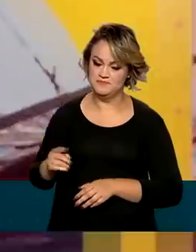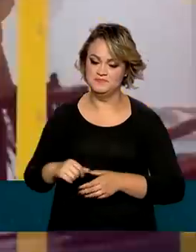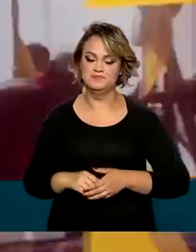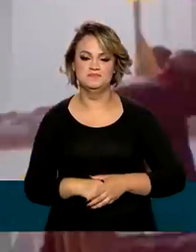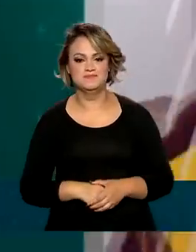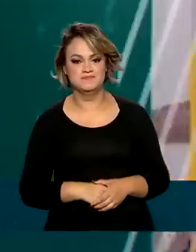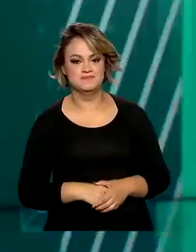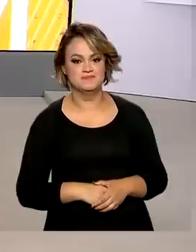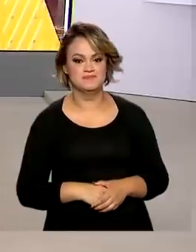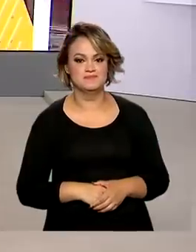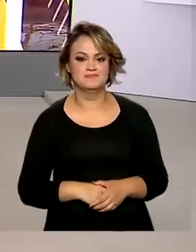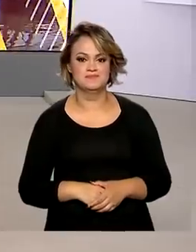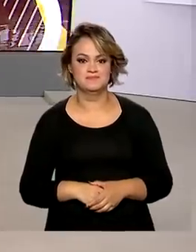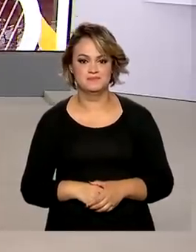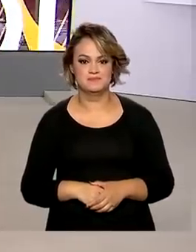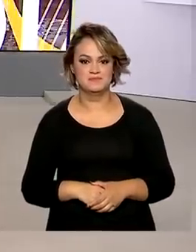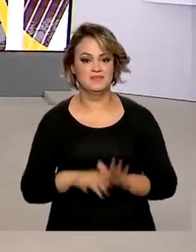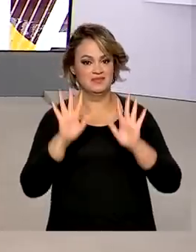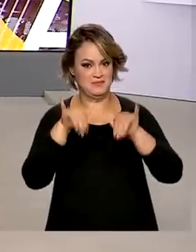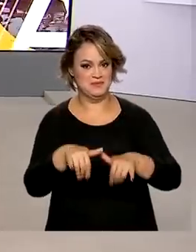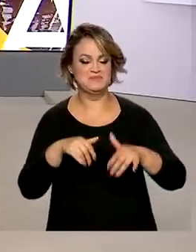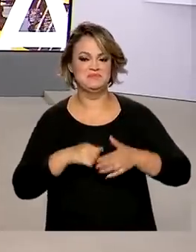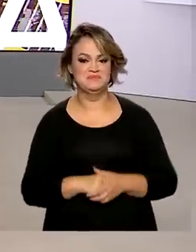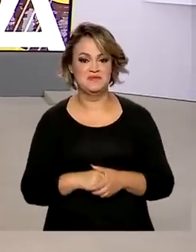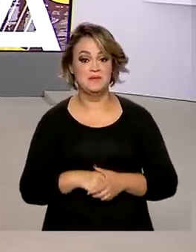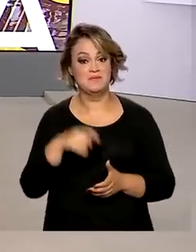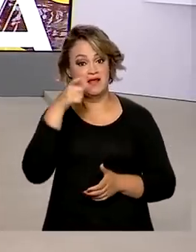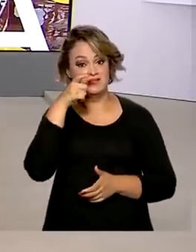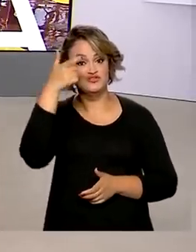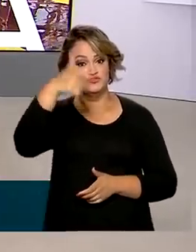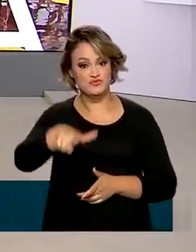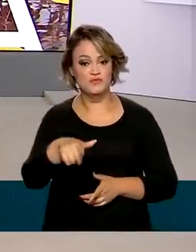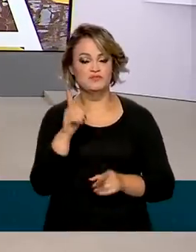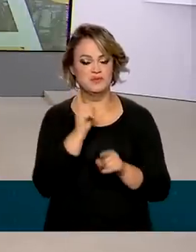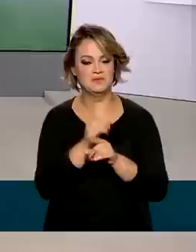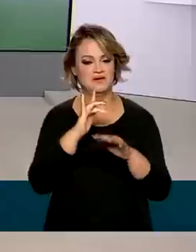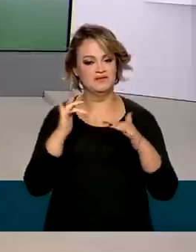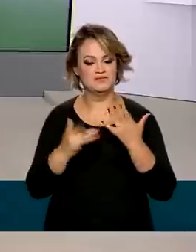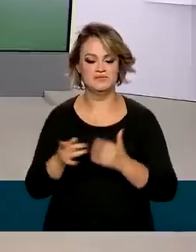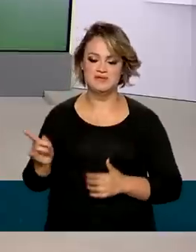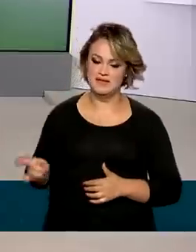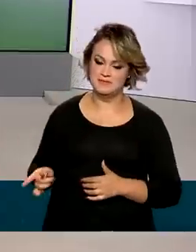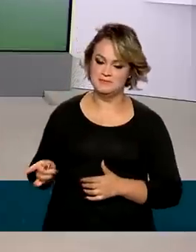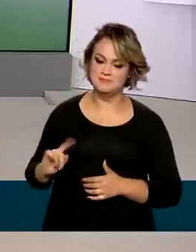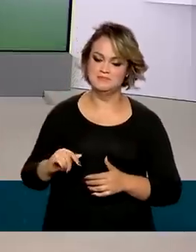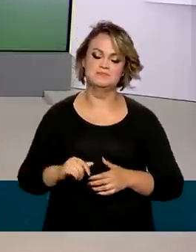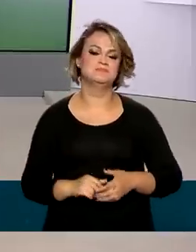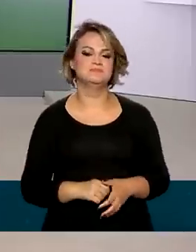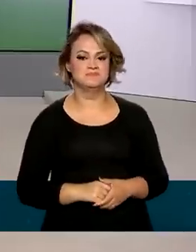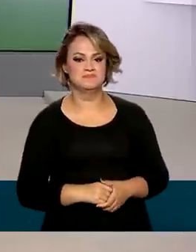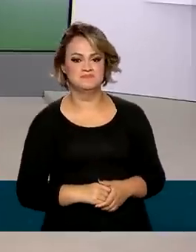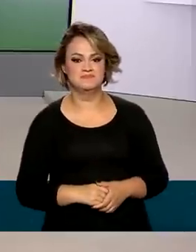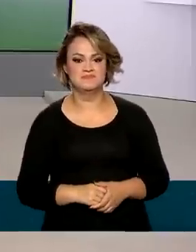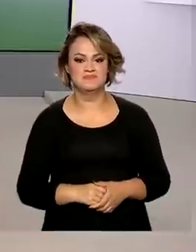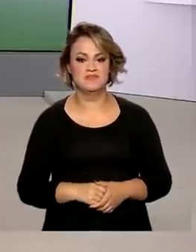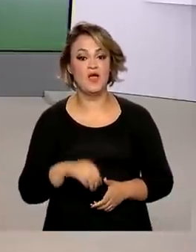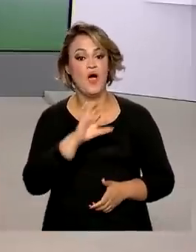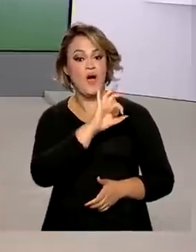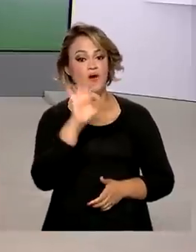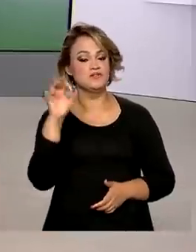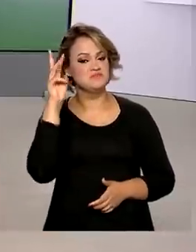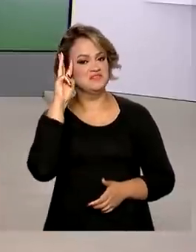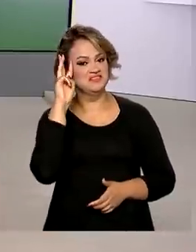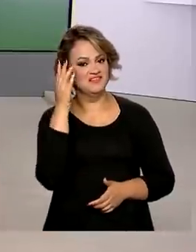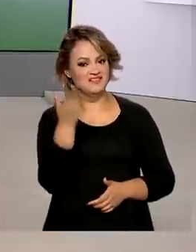aqui na sua tela. A gente fica por aqui para rever as reportagens. Acesse as redes sociais da TV Brasil. Para você, uma